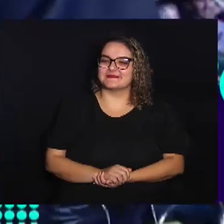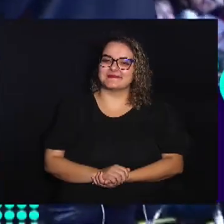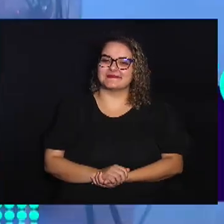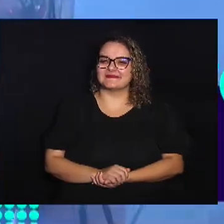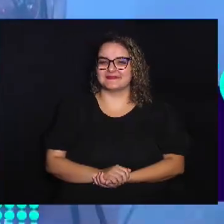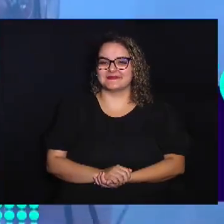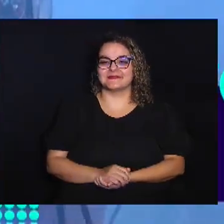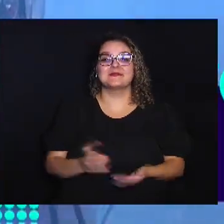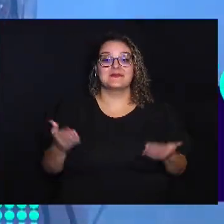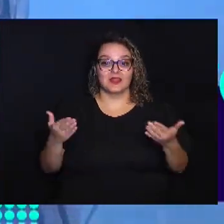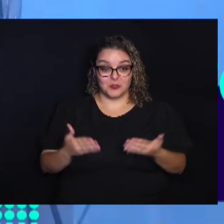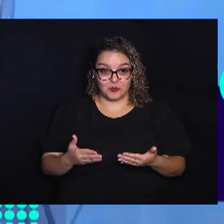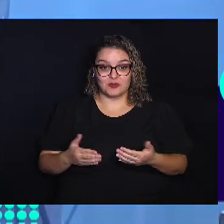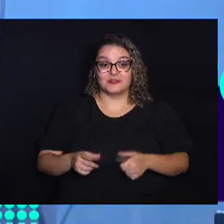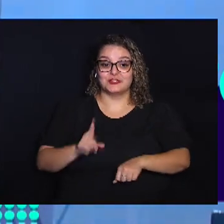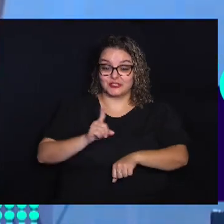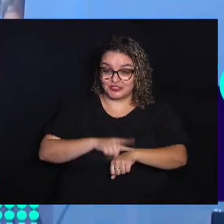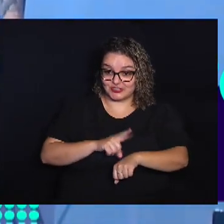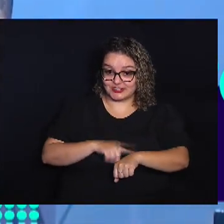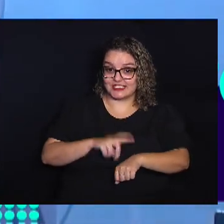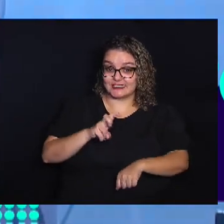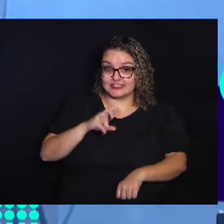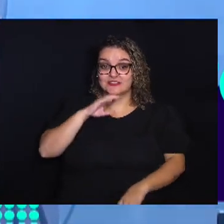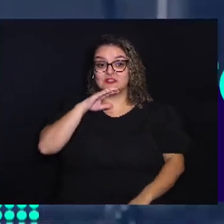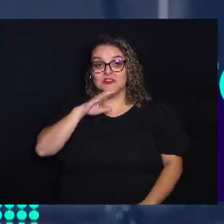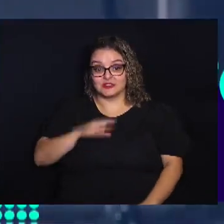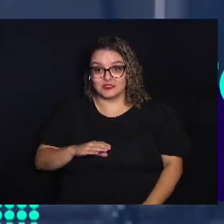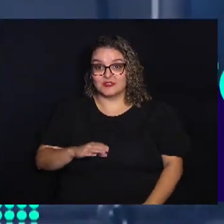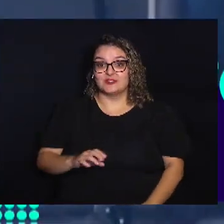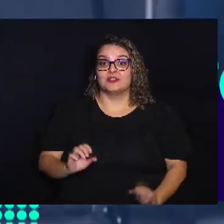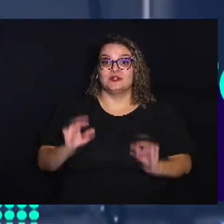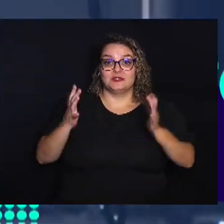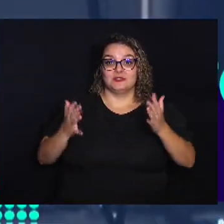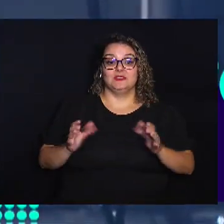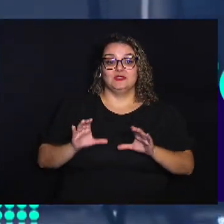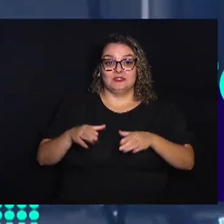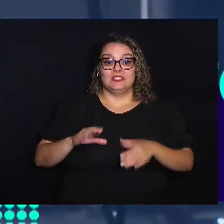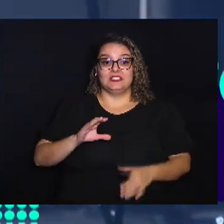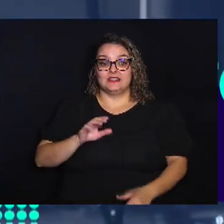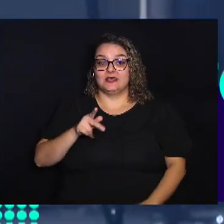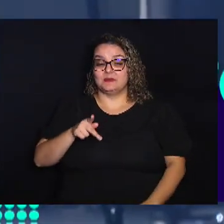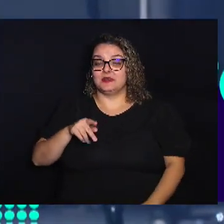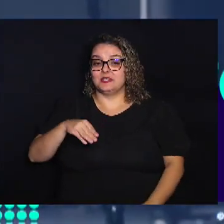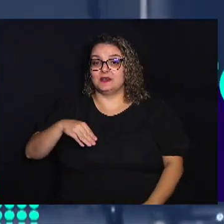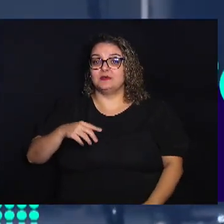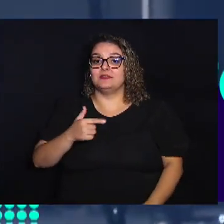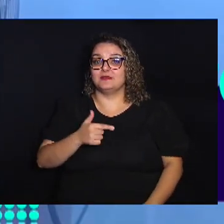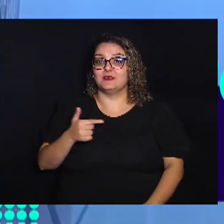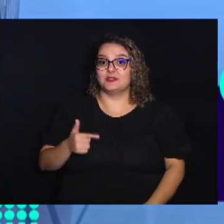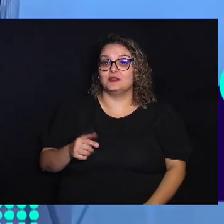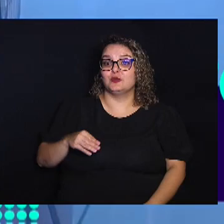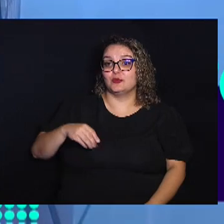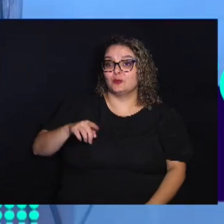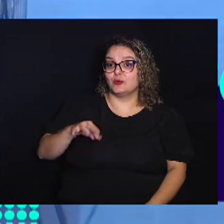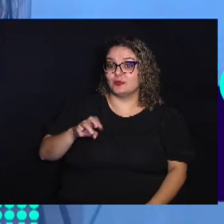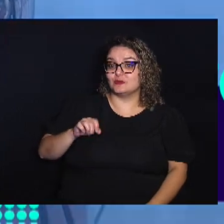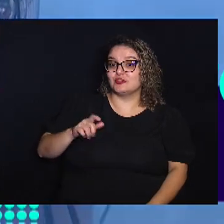Hoje A partir das 5 da tarde Tem o show Da banda CPM 22 No Multicarena